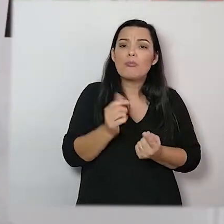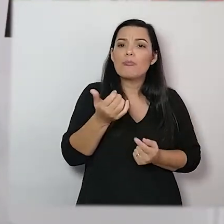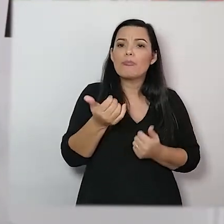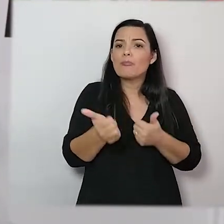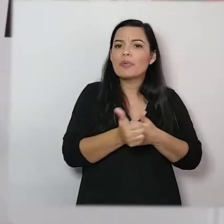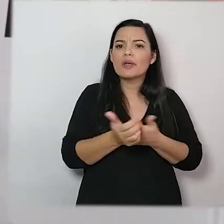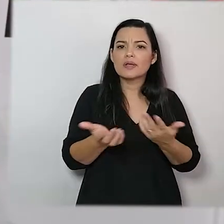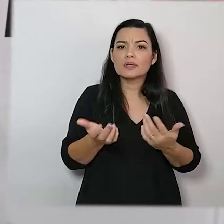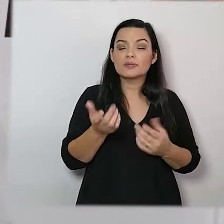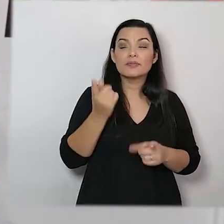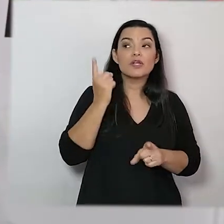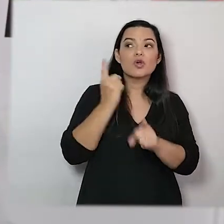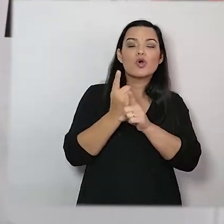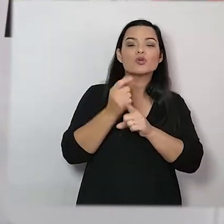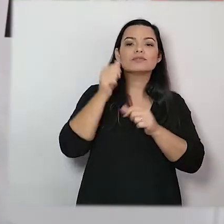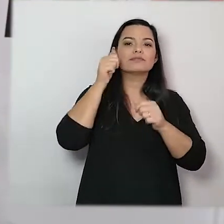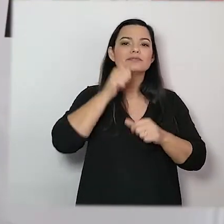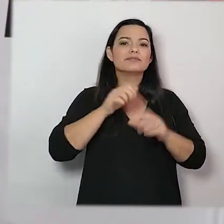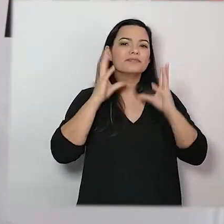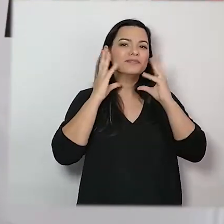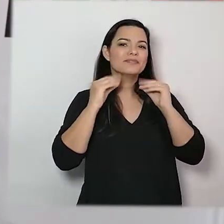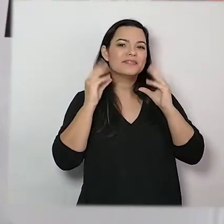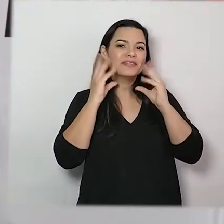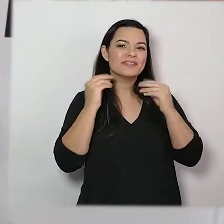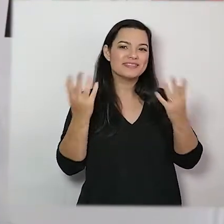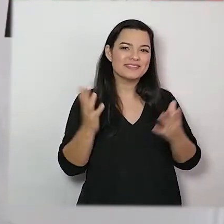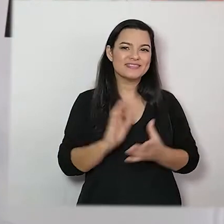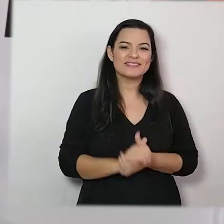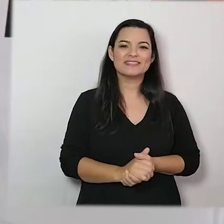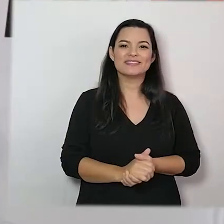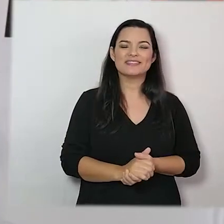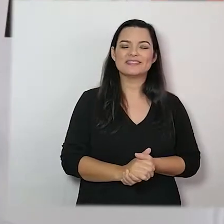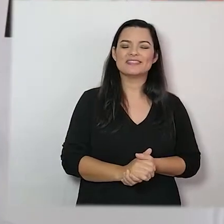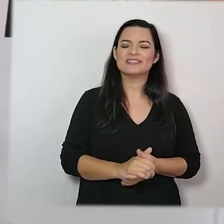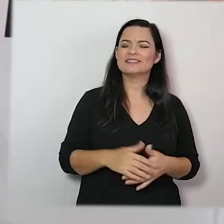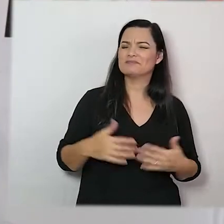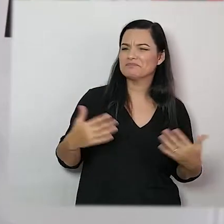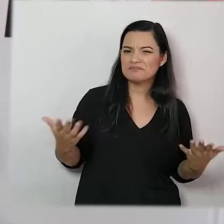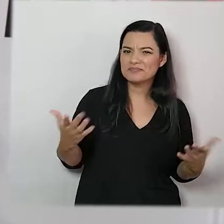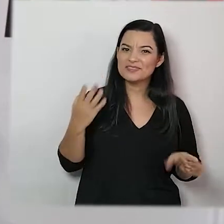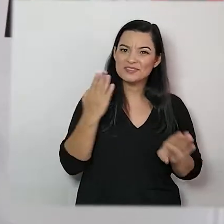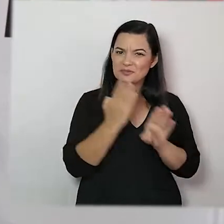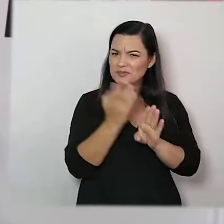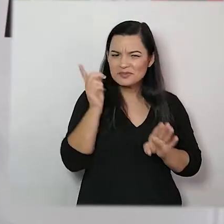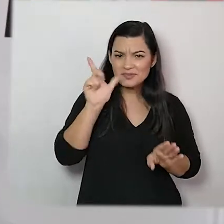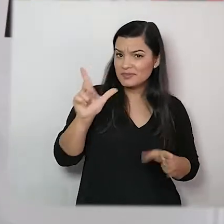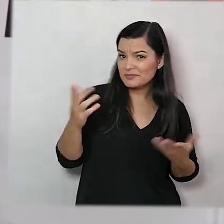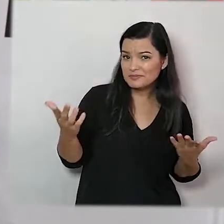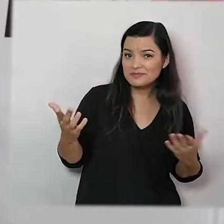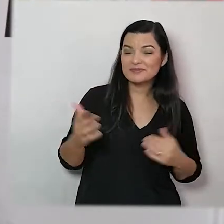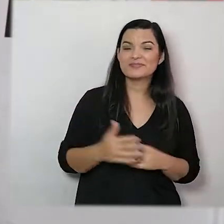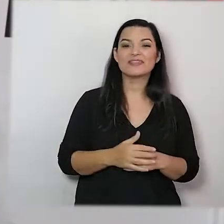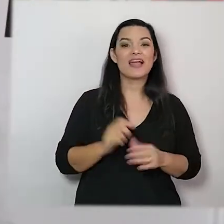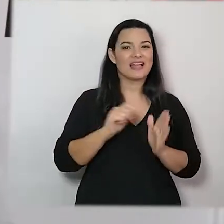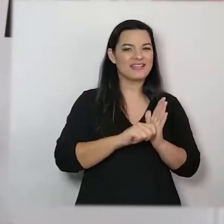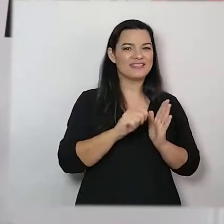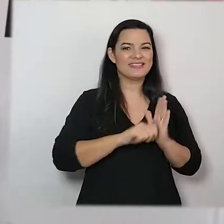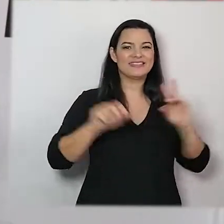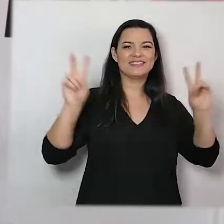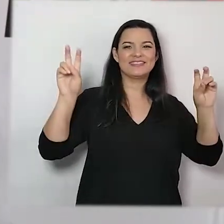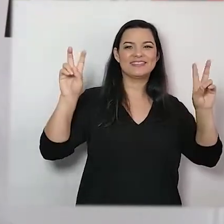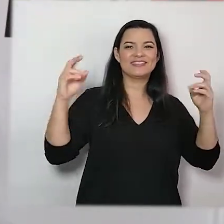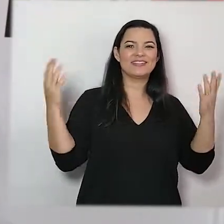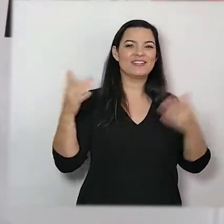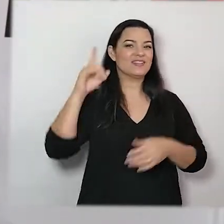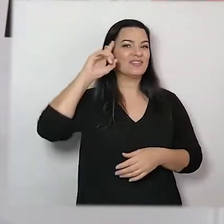para encontrar a medonha. Será que nós vamos descobrir isso? Então anotem